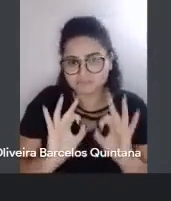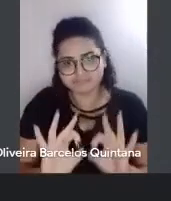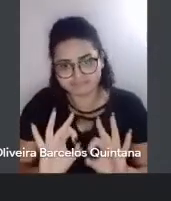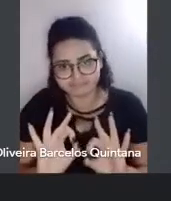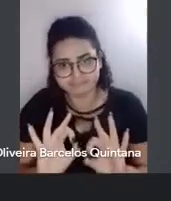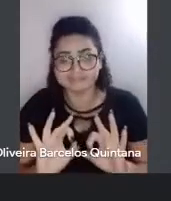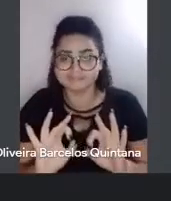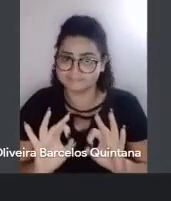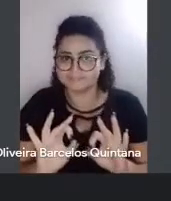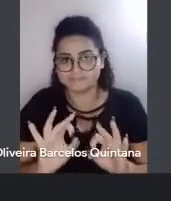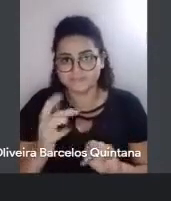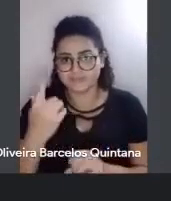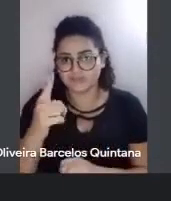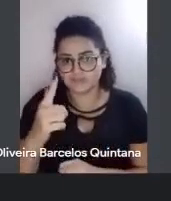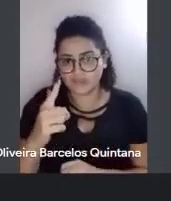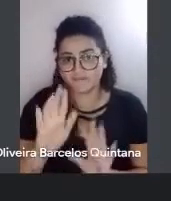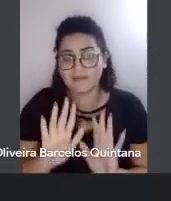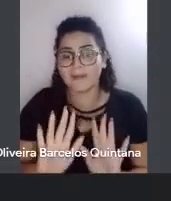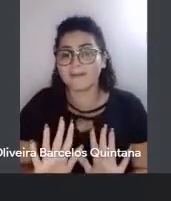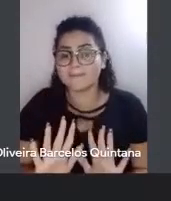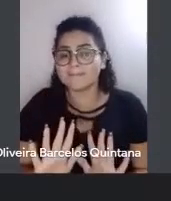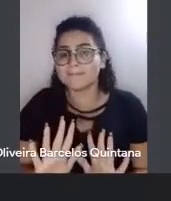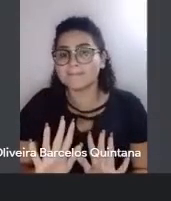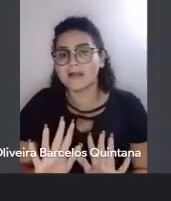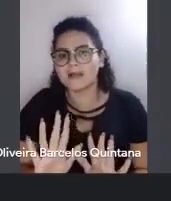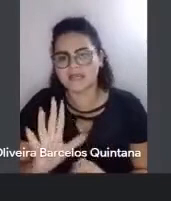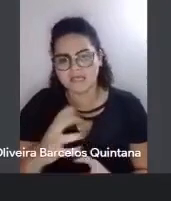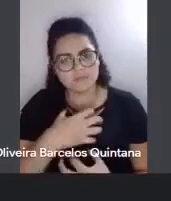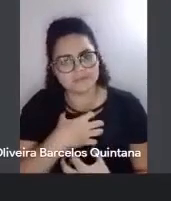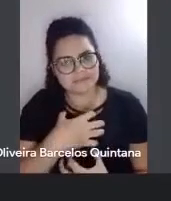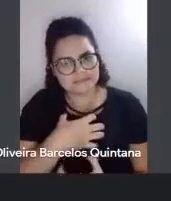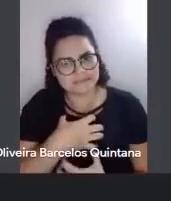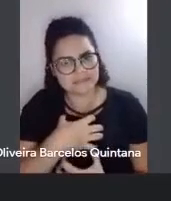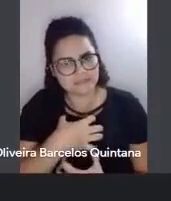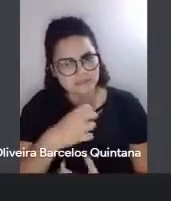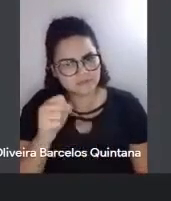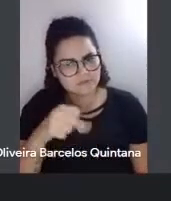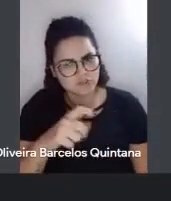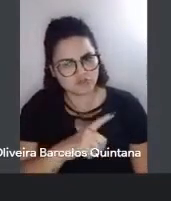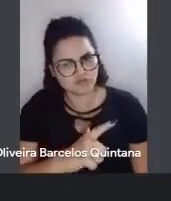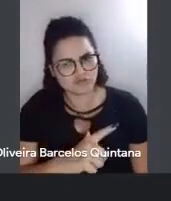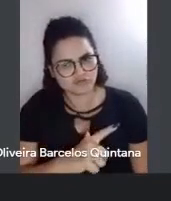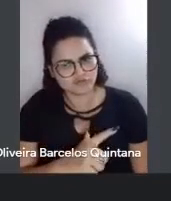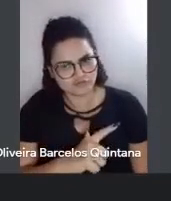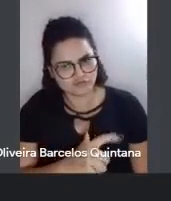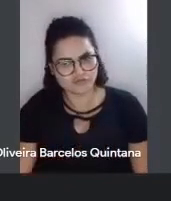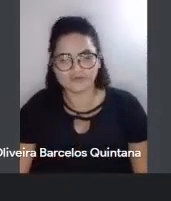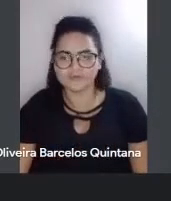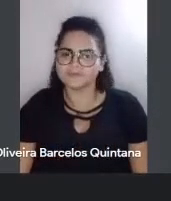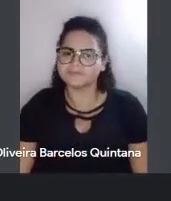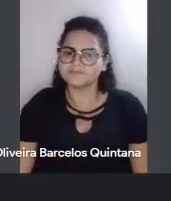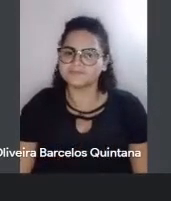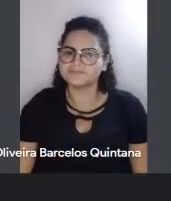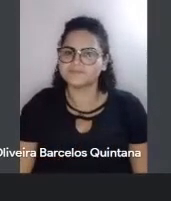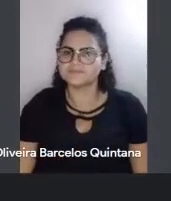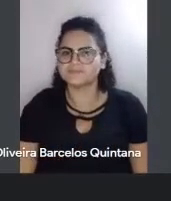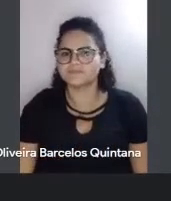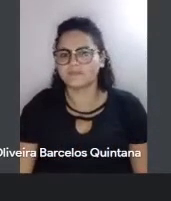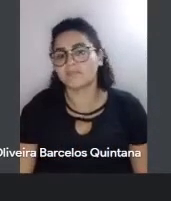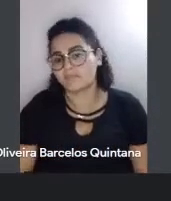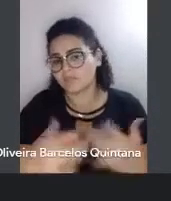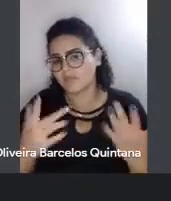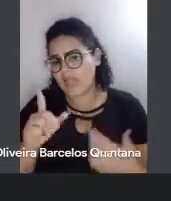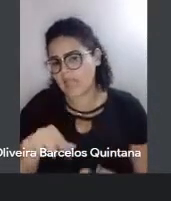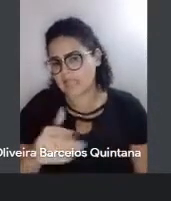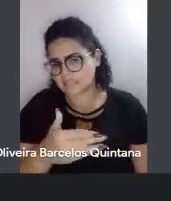da geografia, mas eu tenho um pouco esse sentimento, né, diante desse, dessa obra, né, acho que é isso aí,